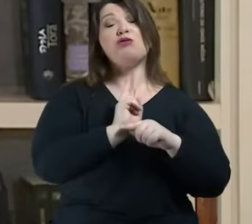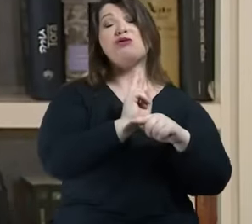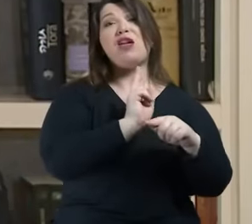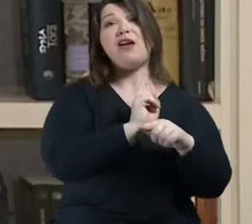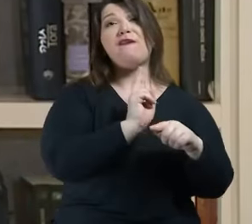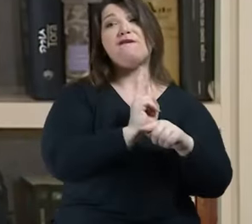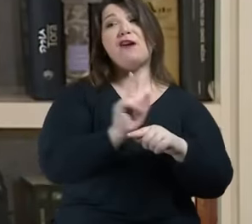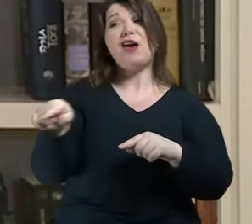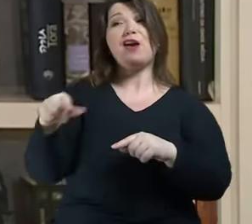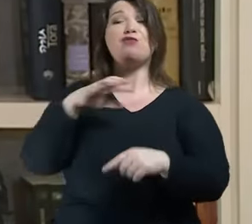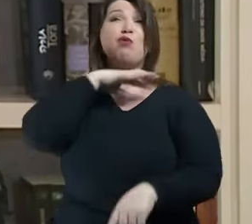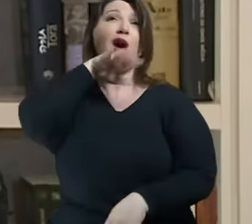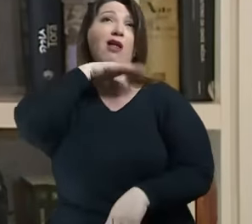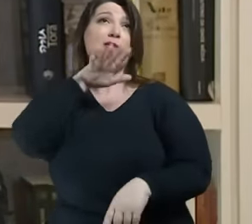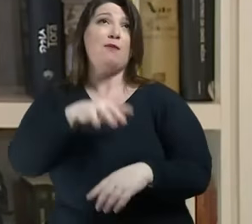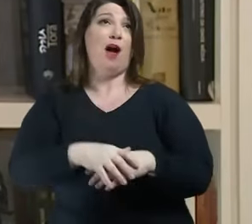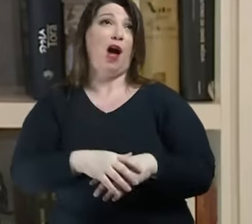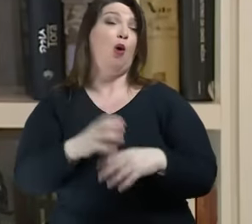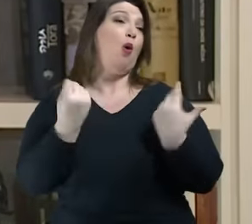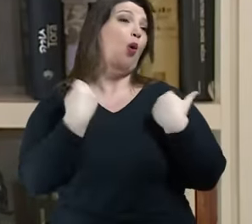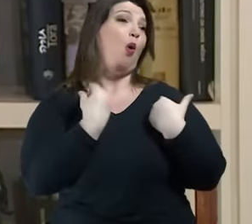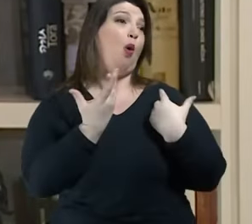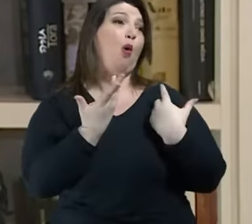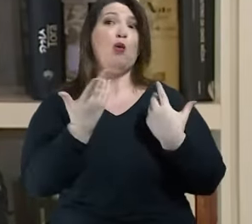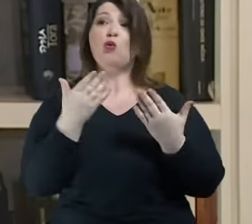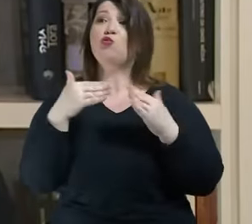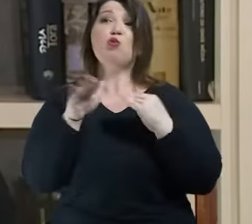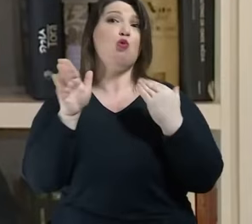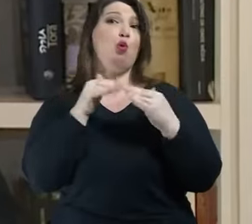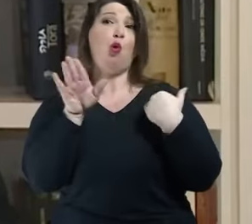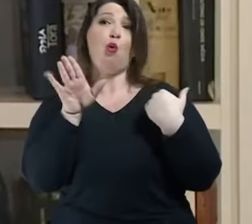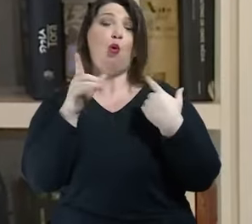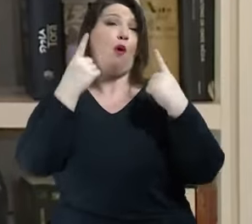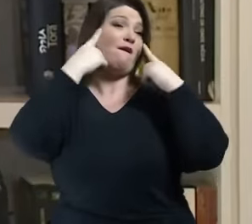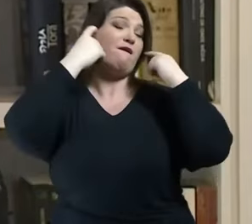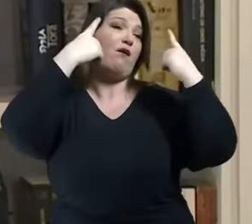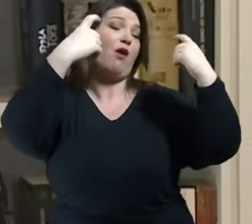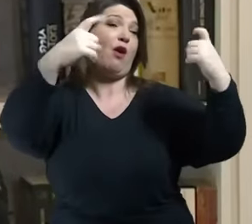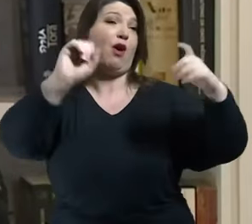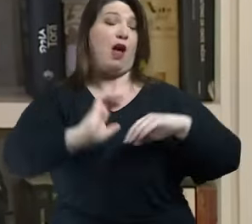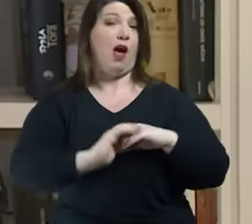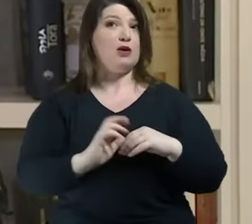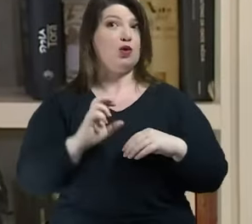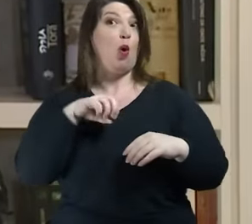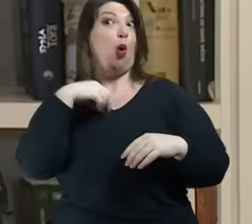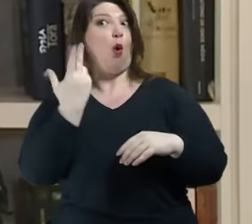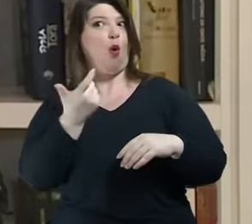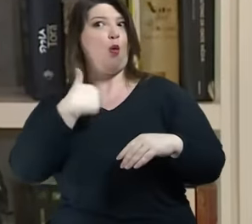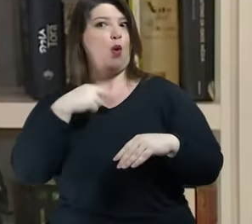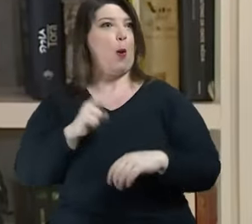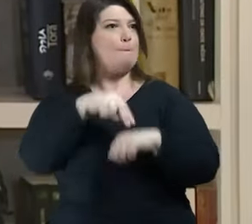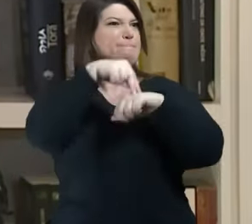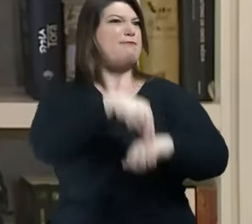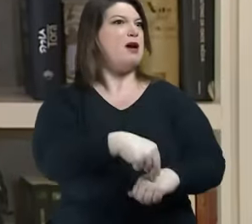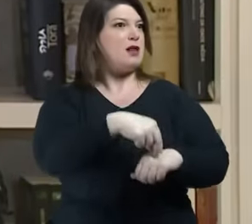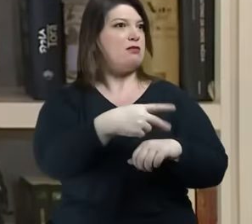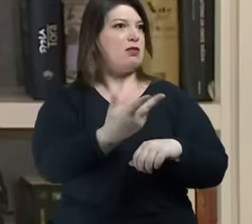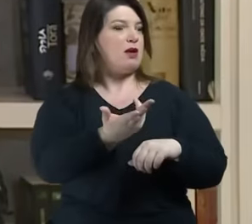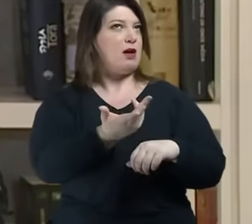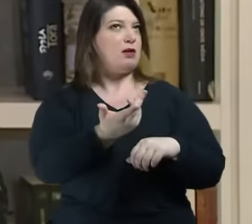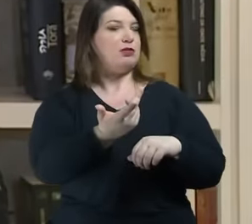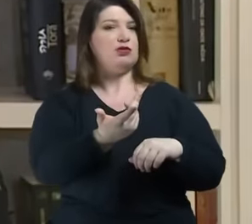ou que eu sou contra toda e qualquer violência, ou de que eu sou um militante disto ou daquilo, eu vou